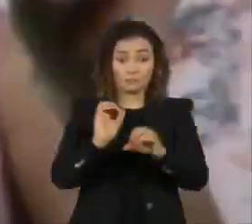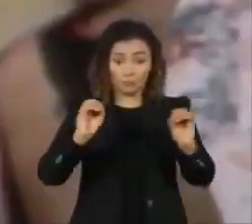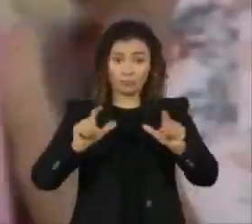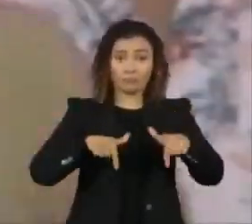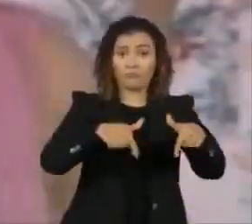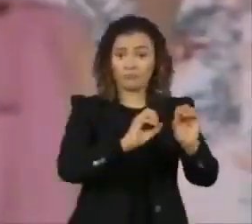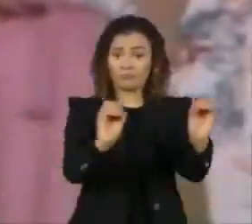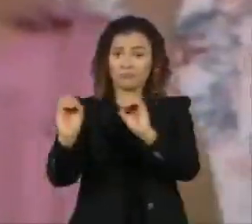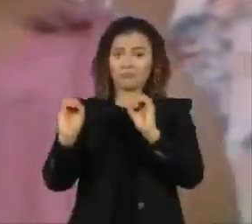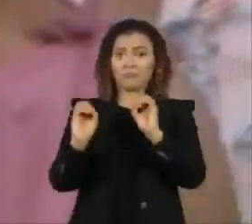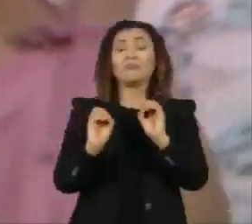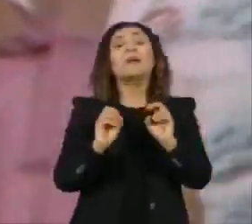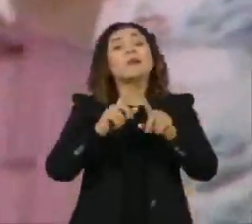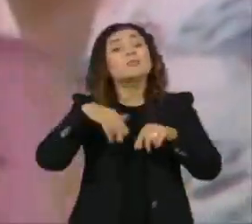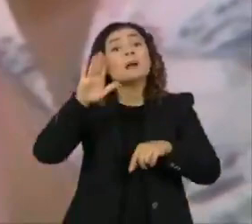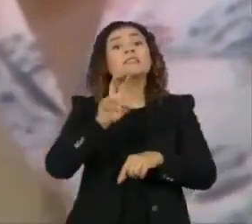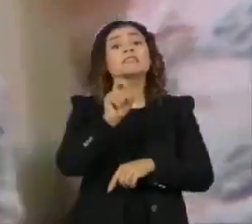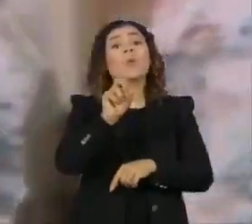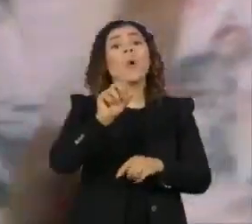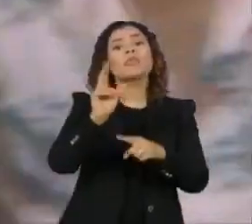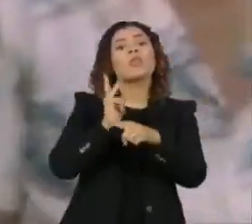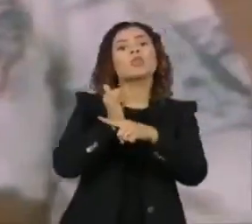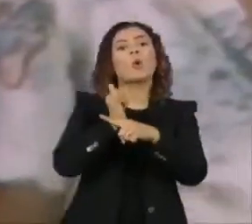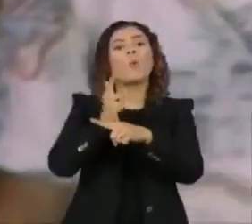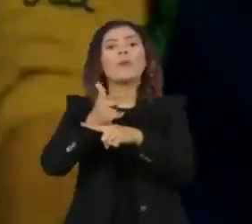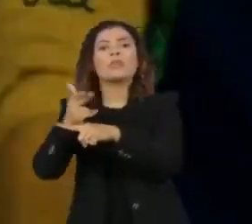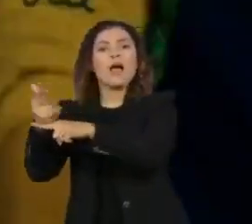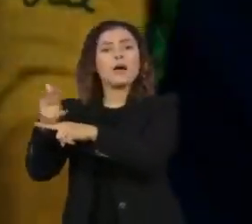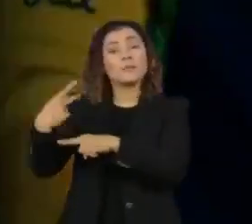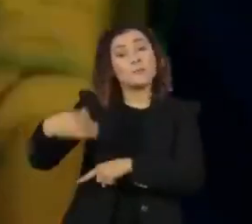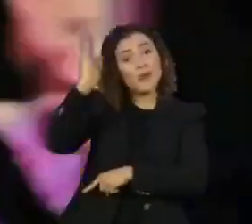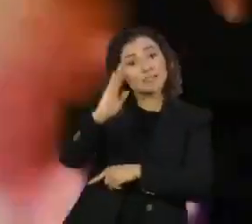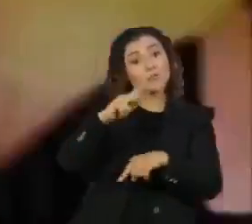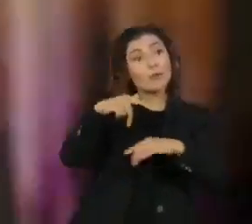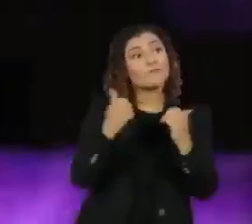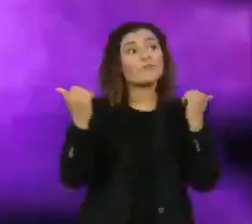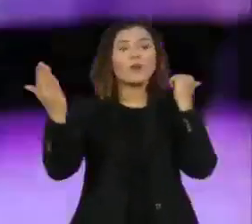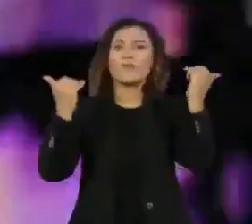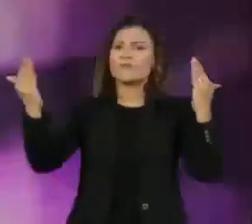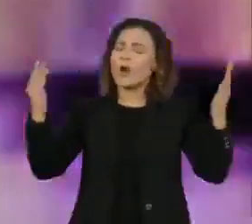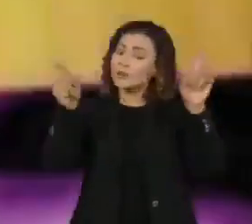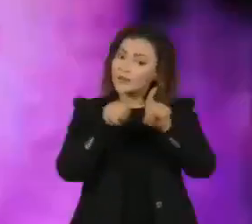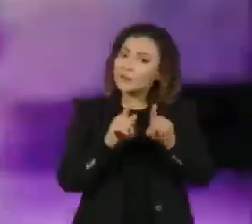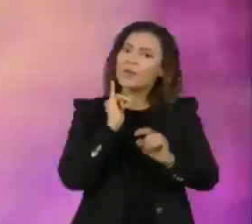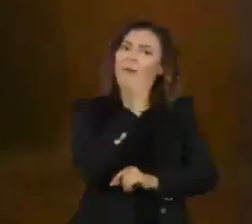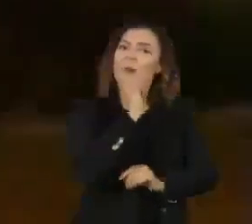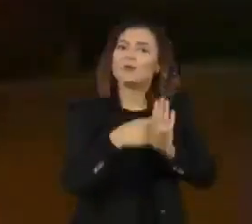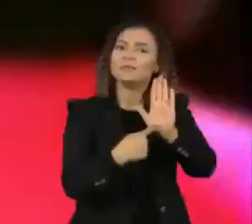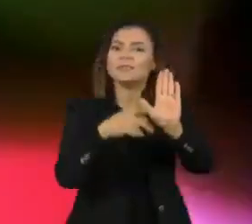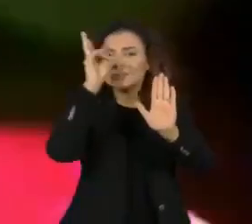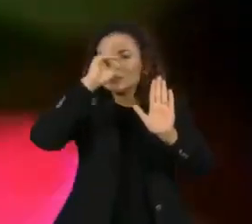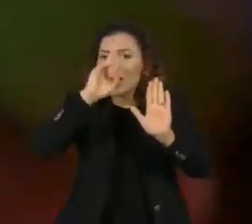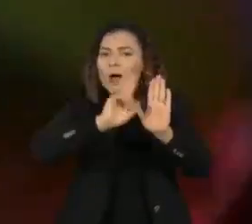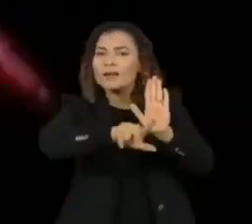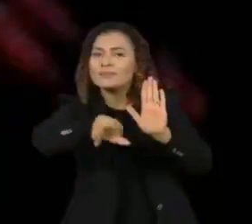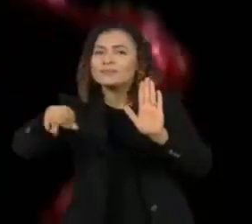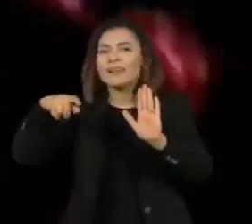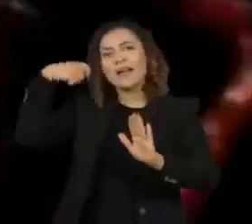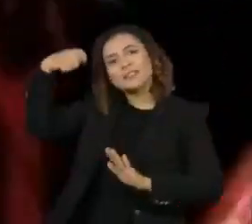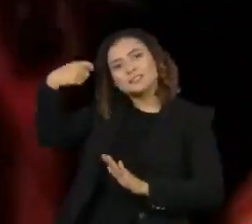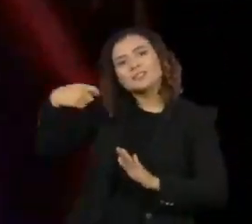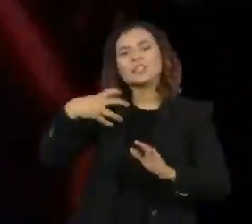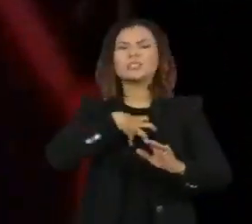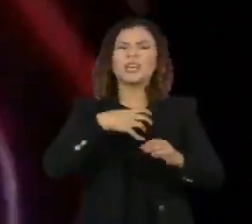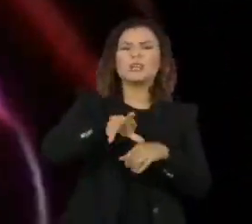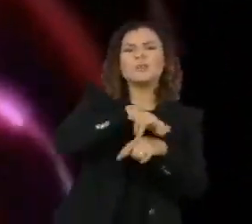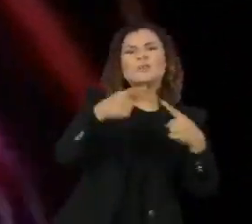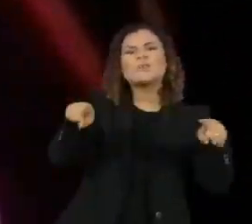São mais de 50 documentários nacionais e internacionais que contam histórias de artistas, estilos